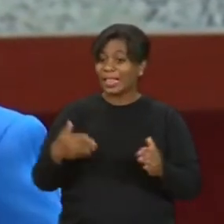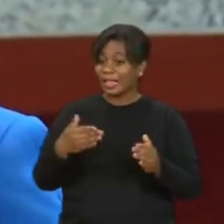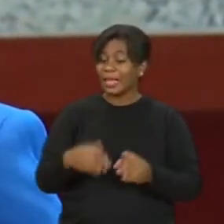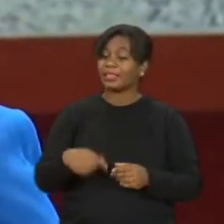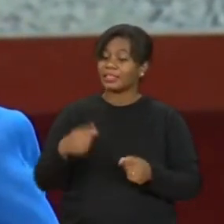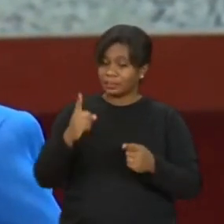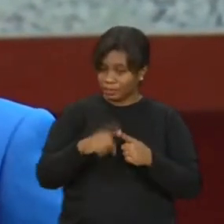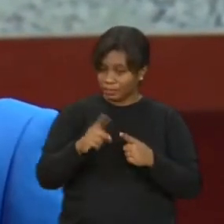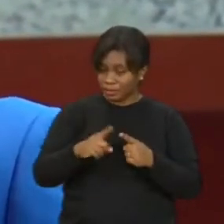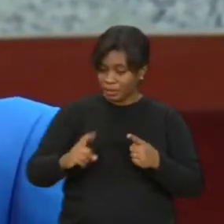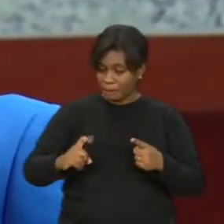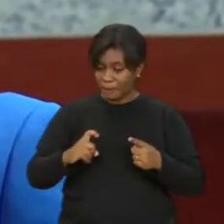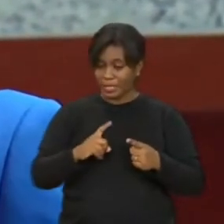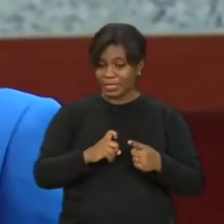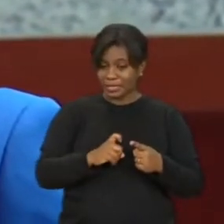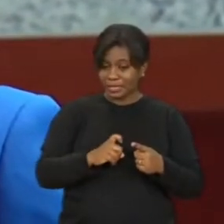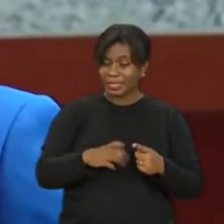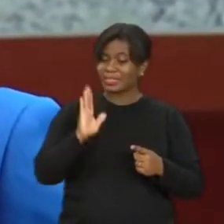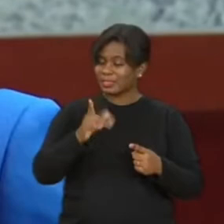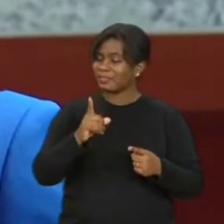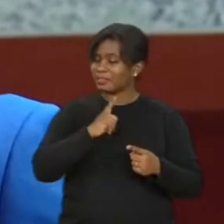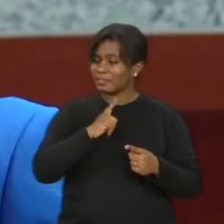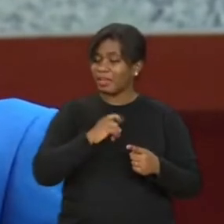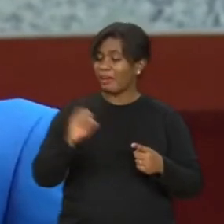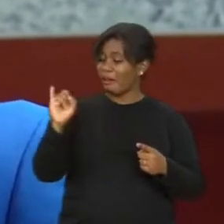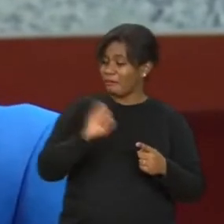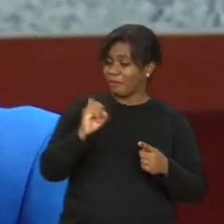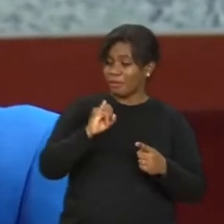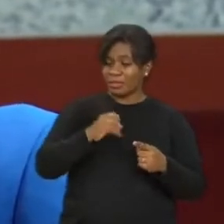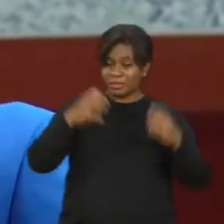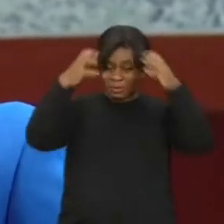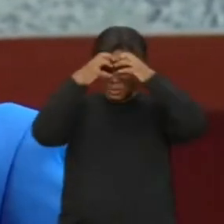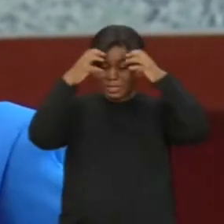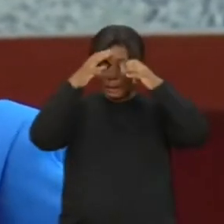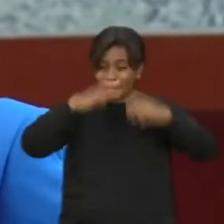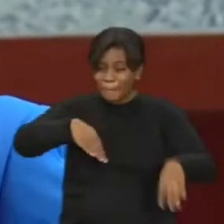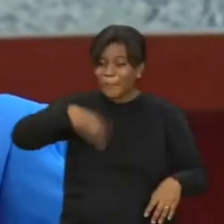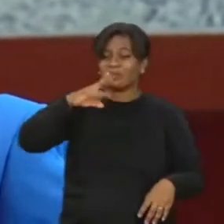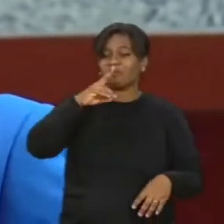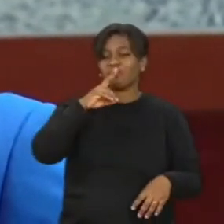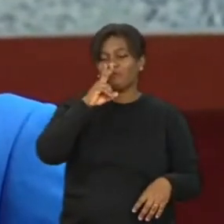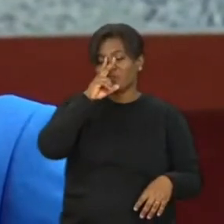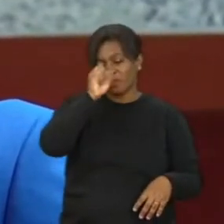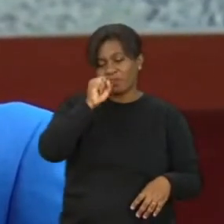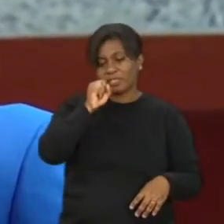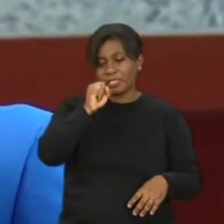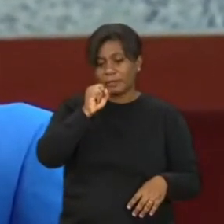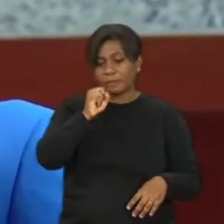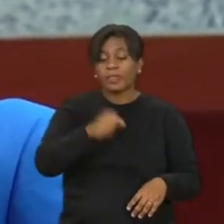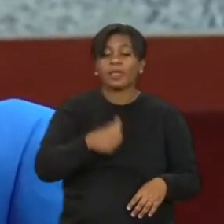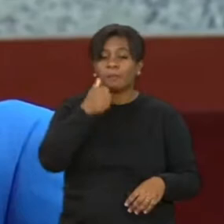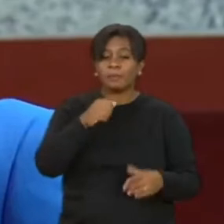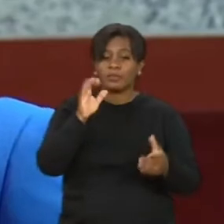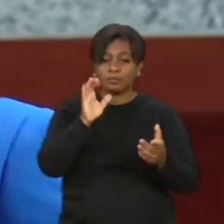vinha se reincidir, a inflamação do cérebro voltou com mais força. Ela chegou a tomar um